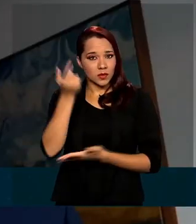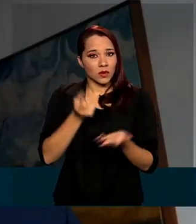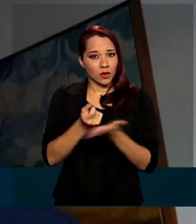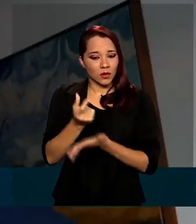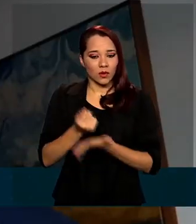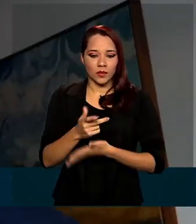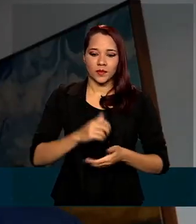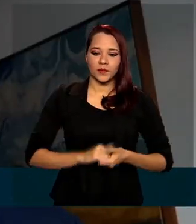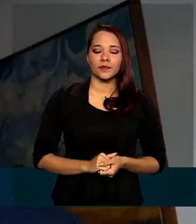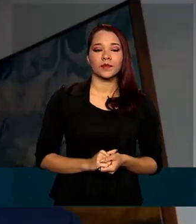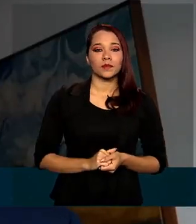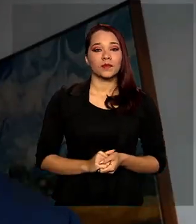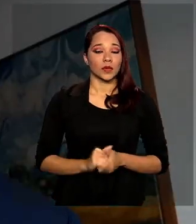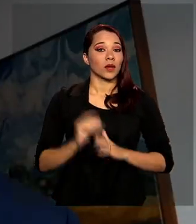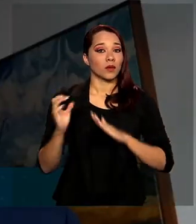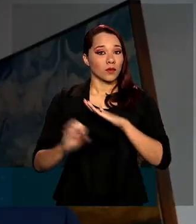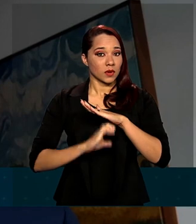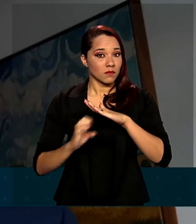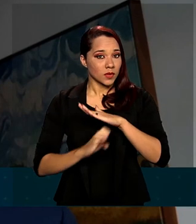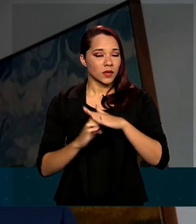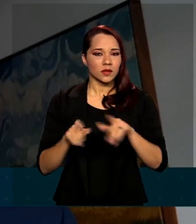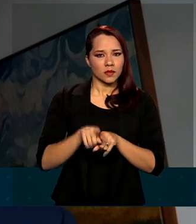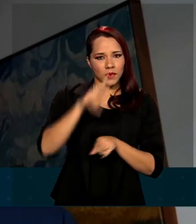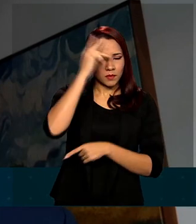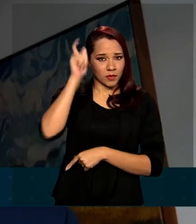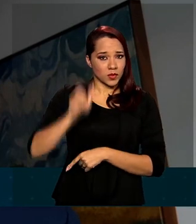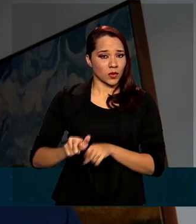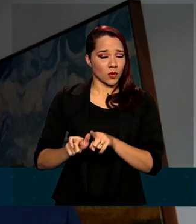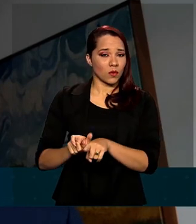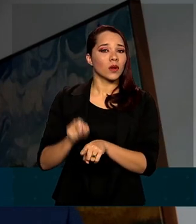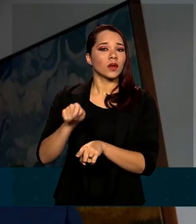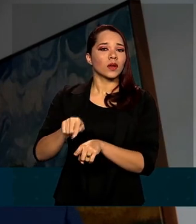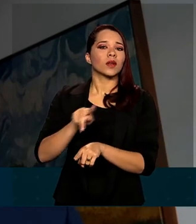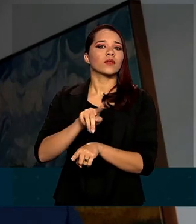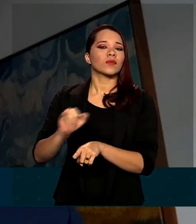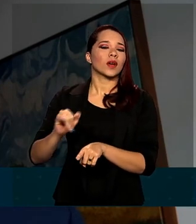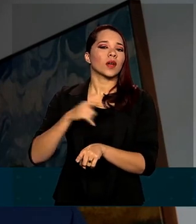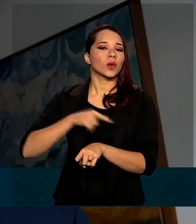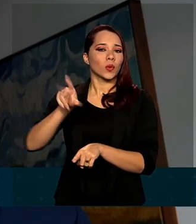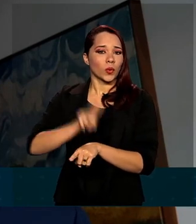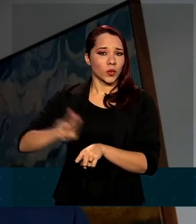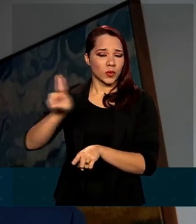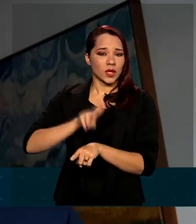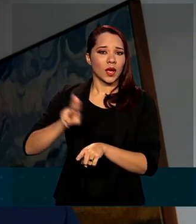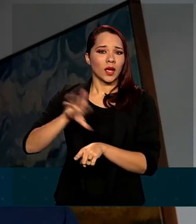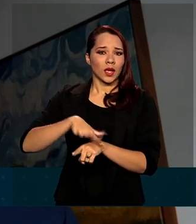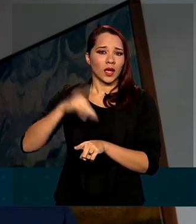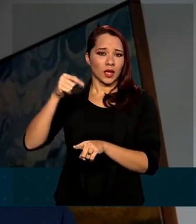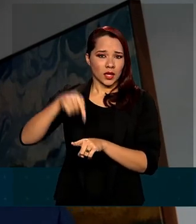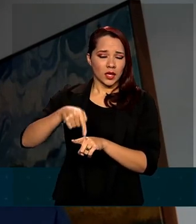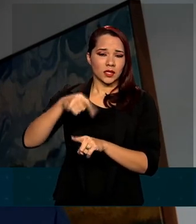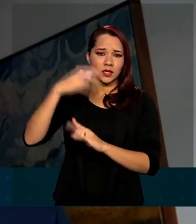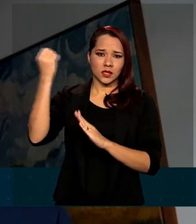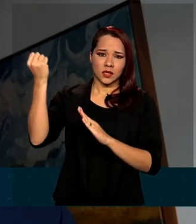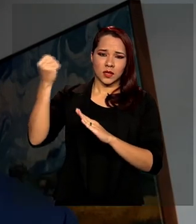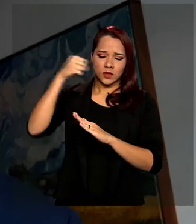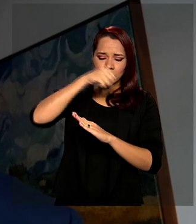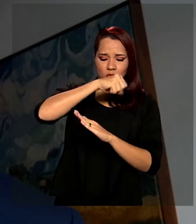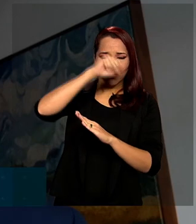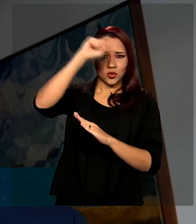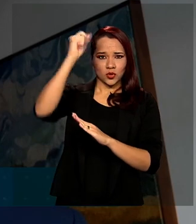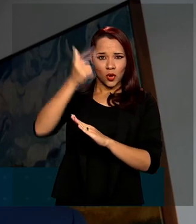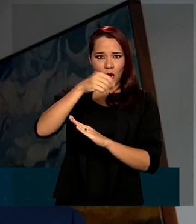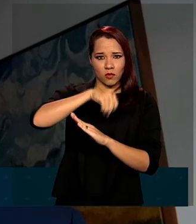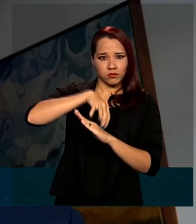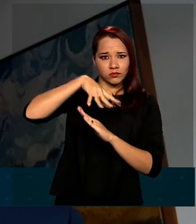Para aquelas empresas e para os consumidores finais que vão utilizar equipamentos e componentes que estão, dentre